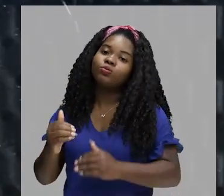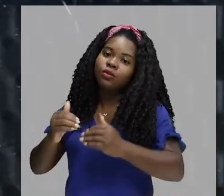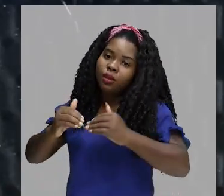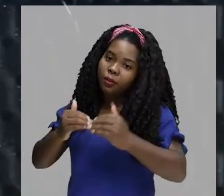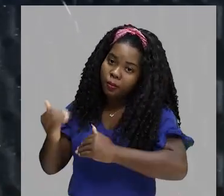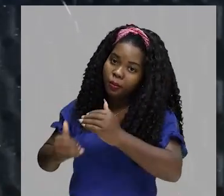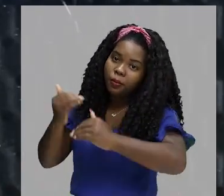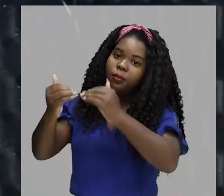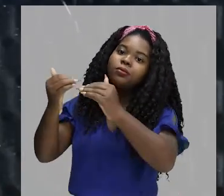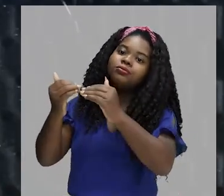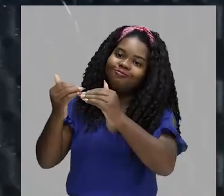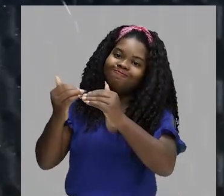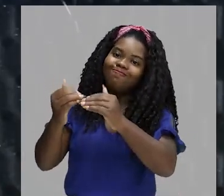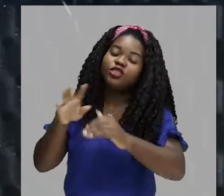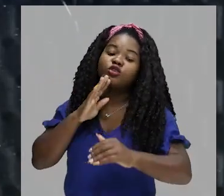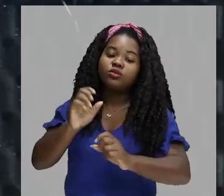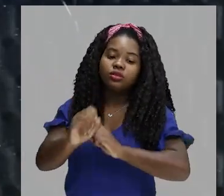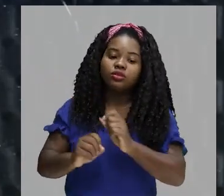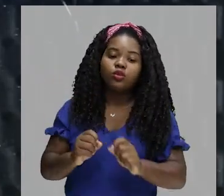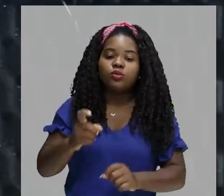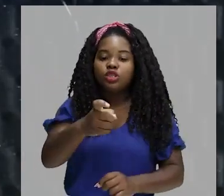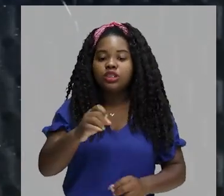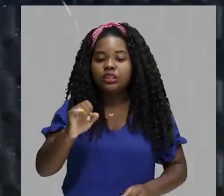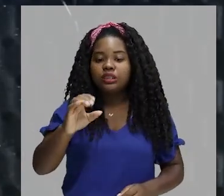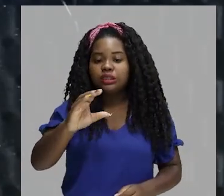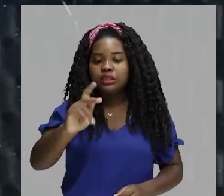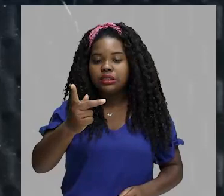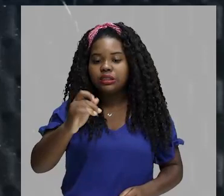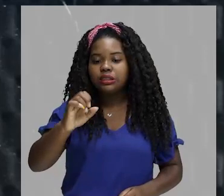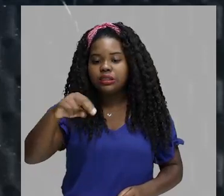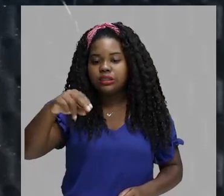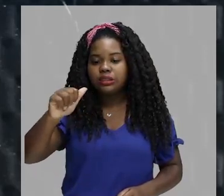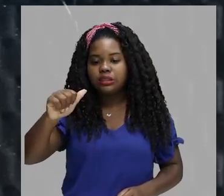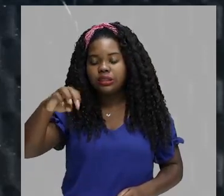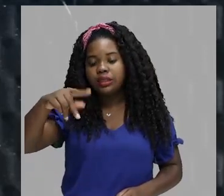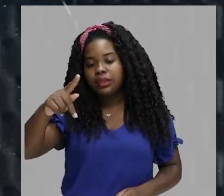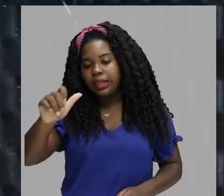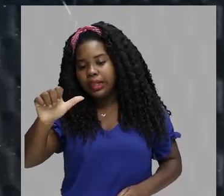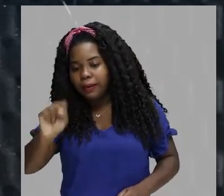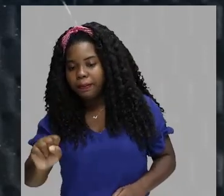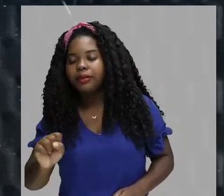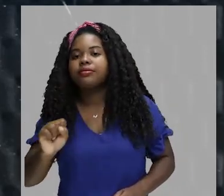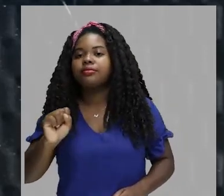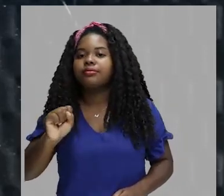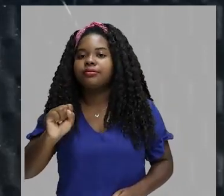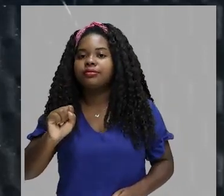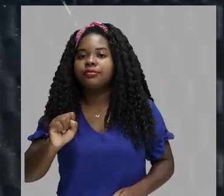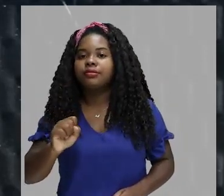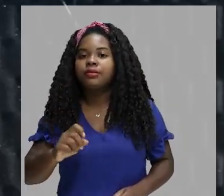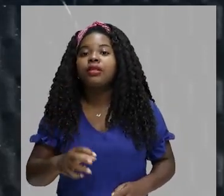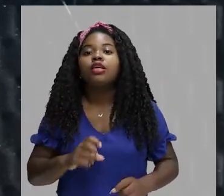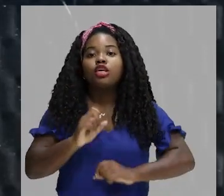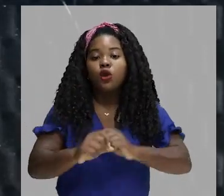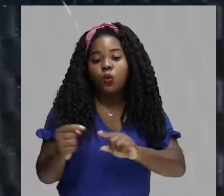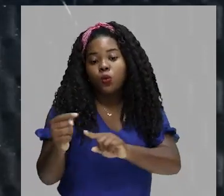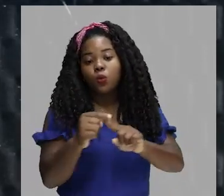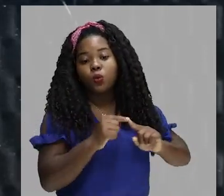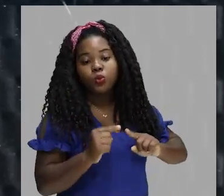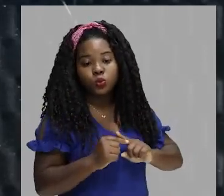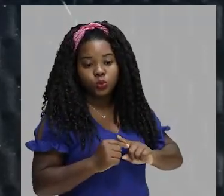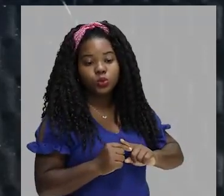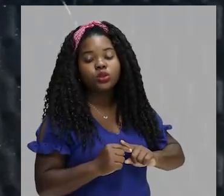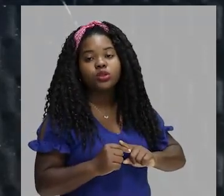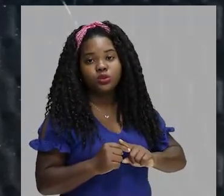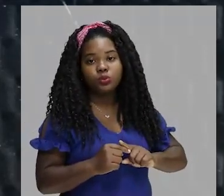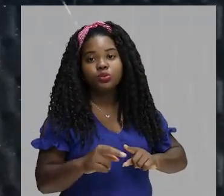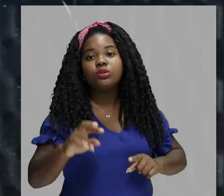irrigação conhecida como chinampas, as chamadas chinampas aztecas. É uma técnica de irrigação